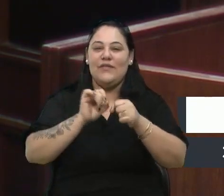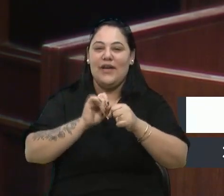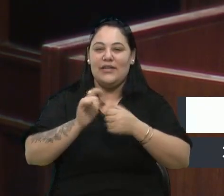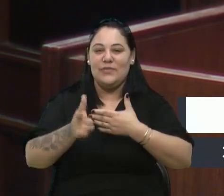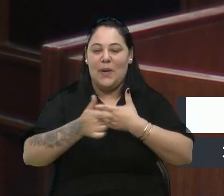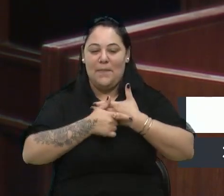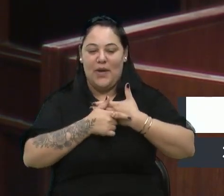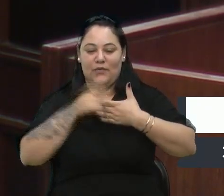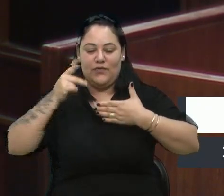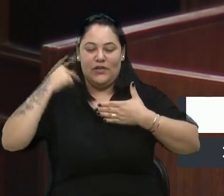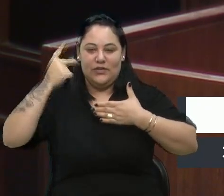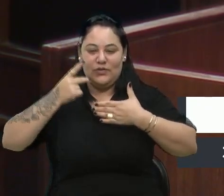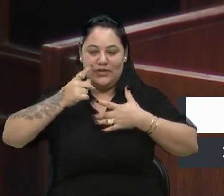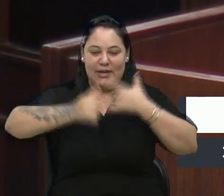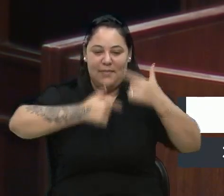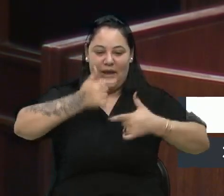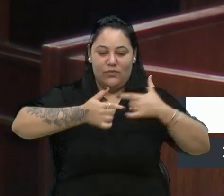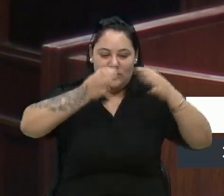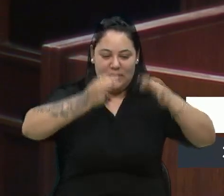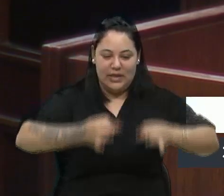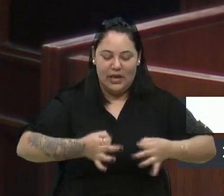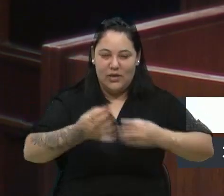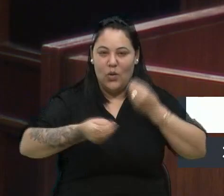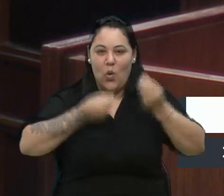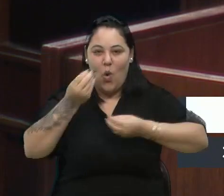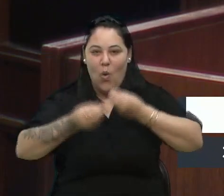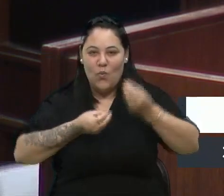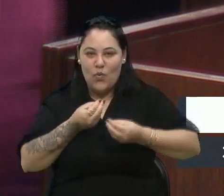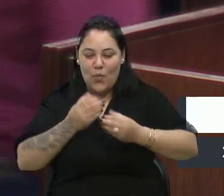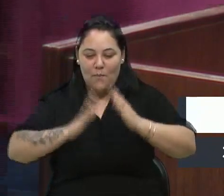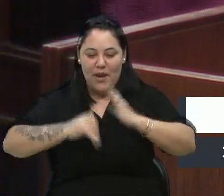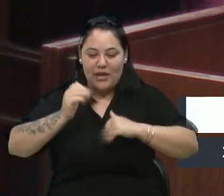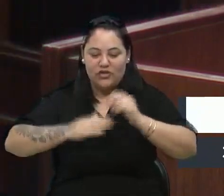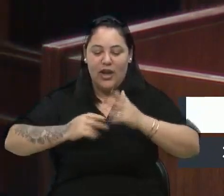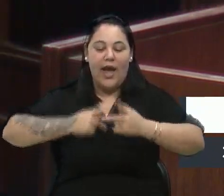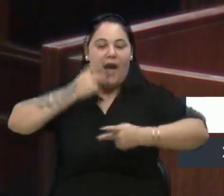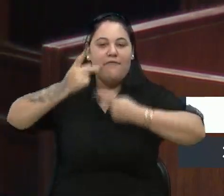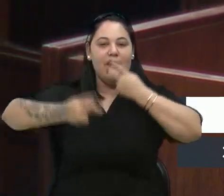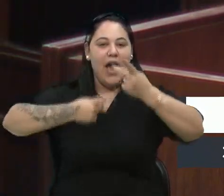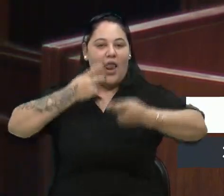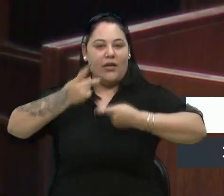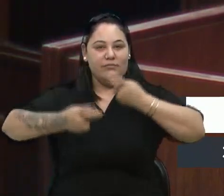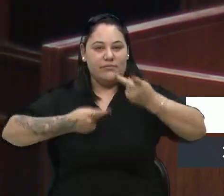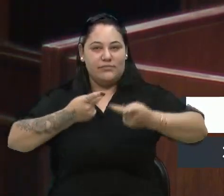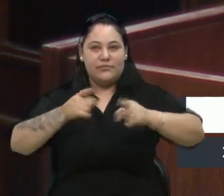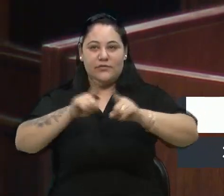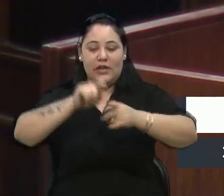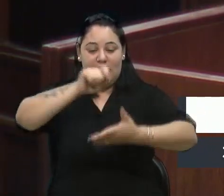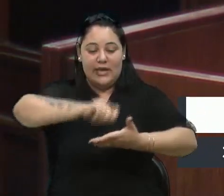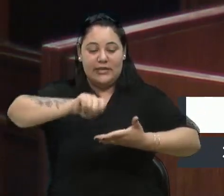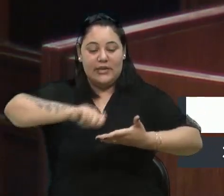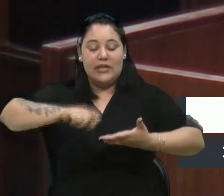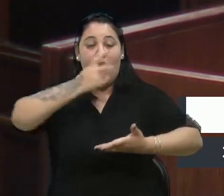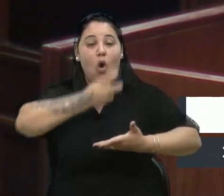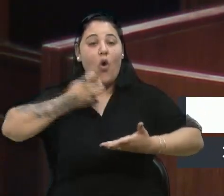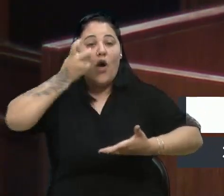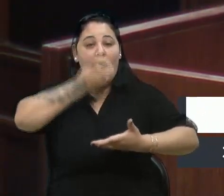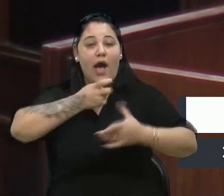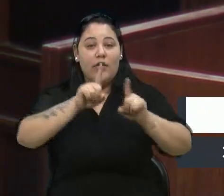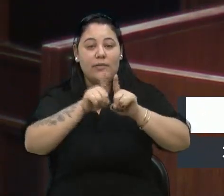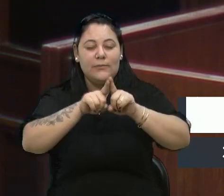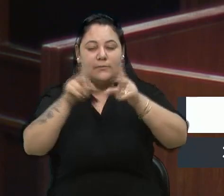ele trabalha com questões como exercitar argumentação, e aí eu falo tanto a escrita como a oral, a